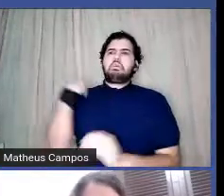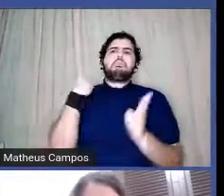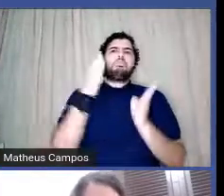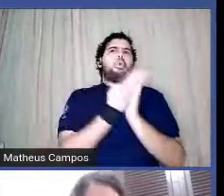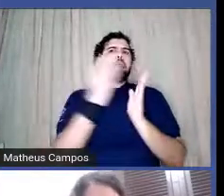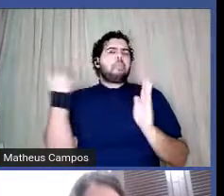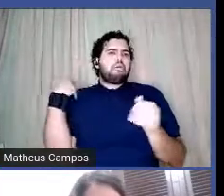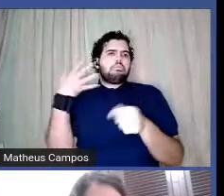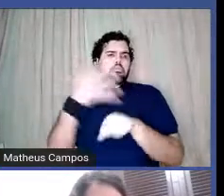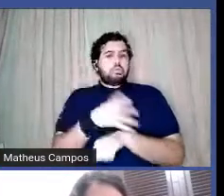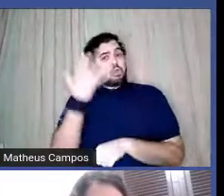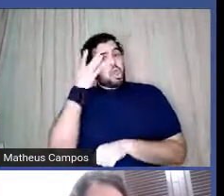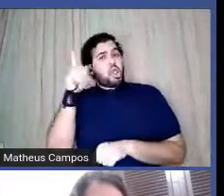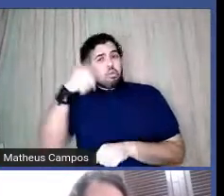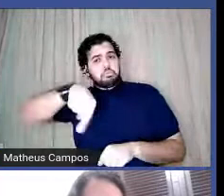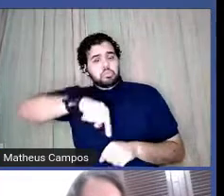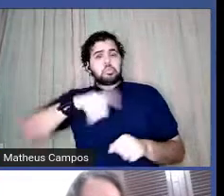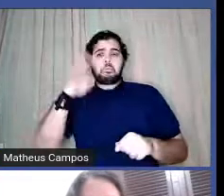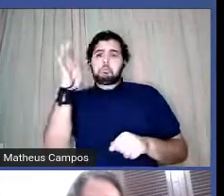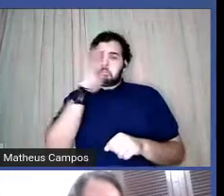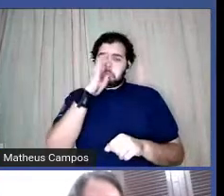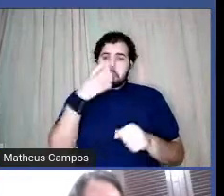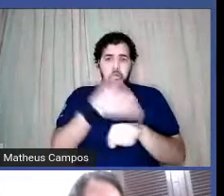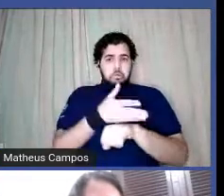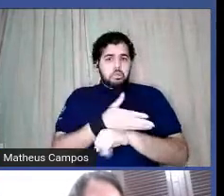acho até que tem algumas aqui nos assistindo,